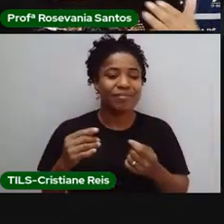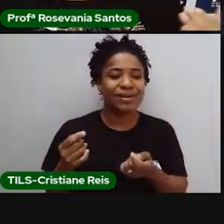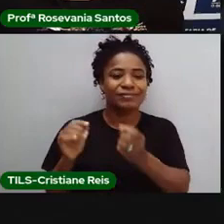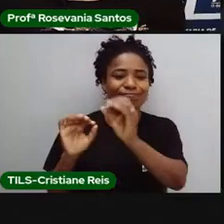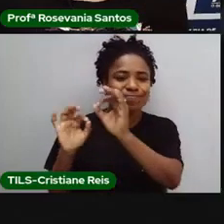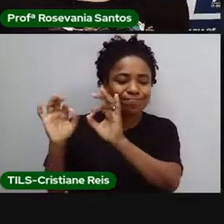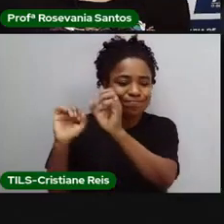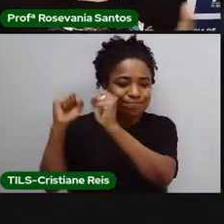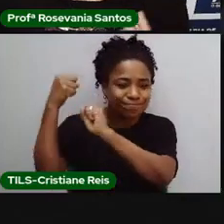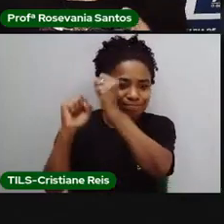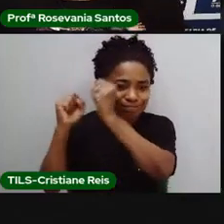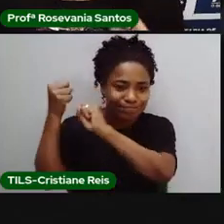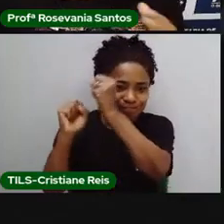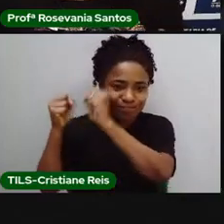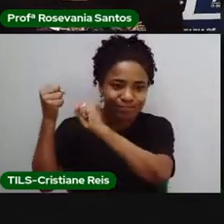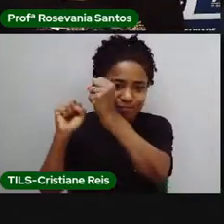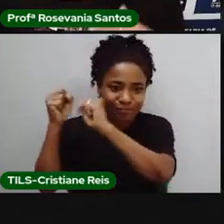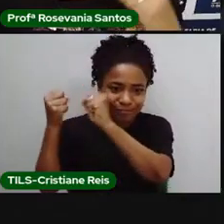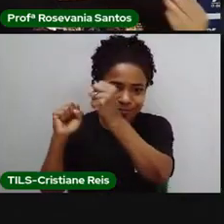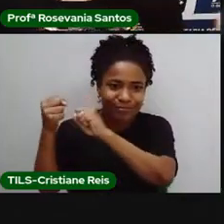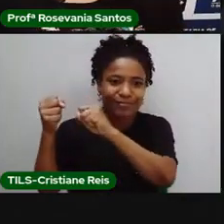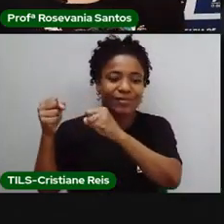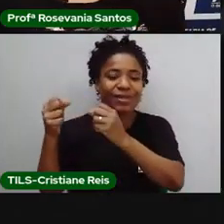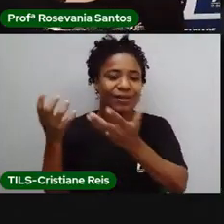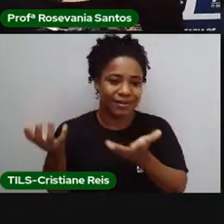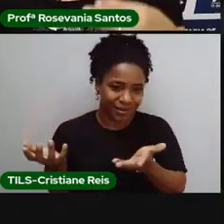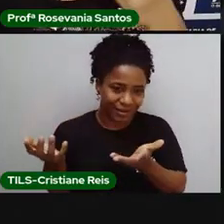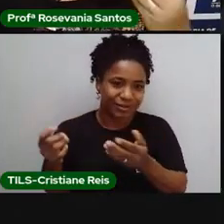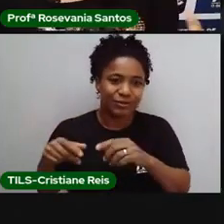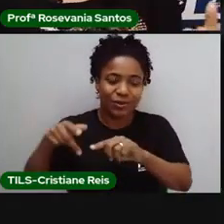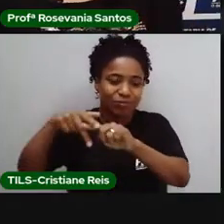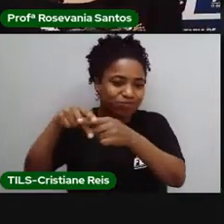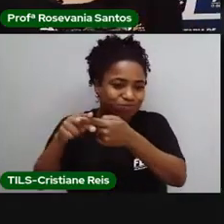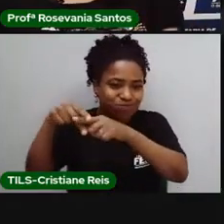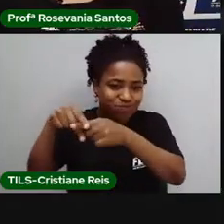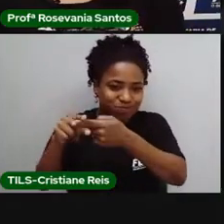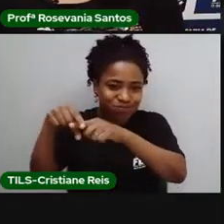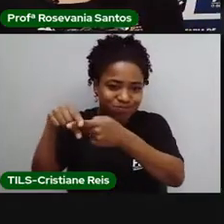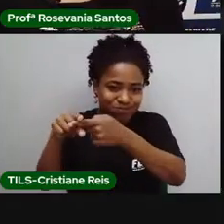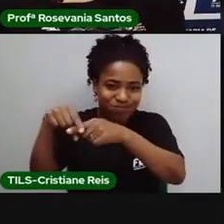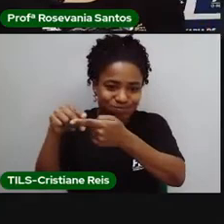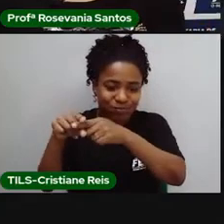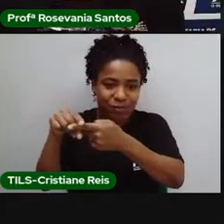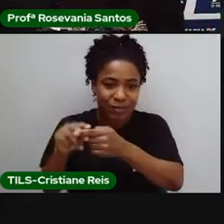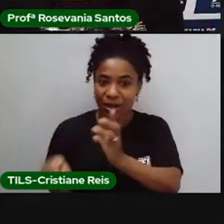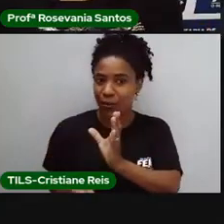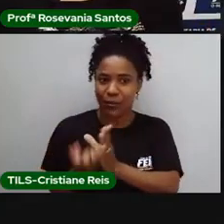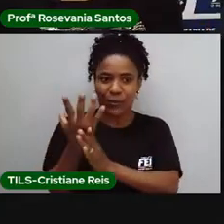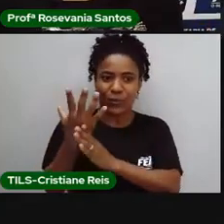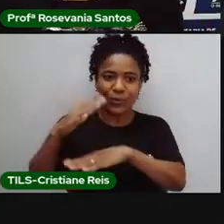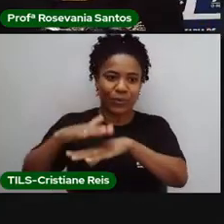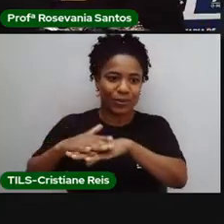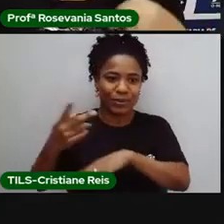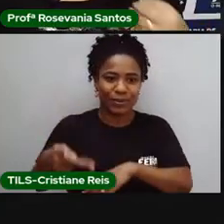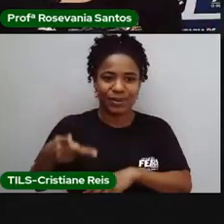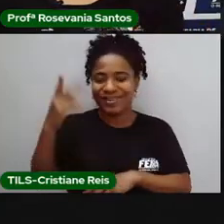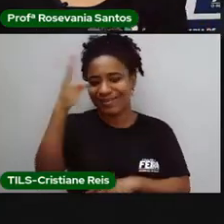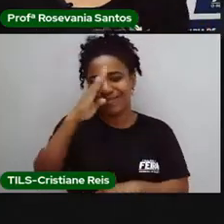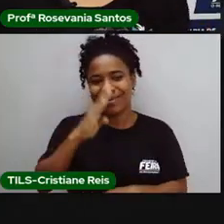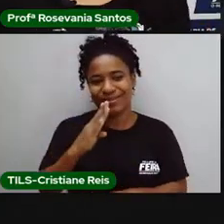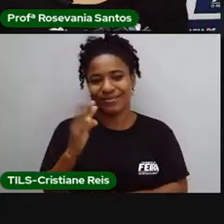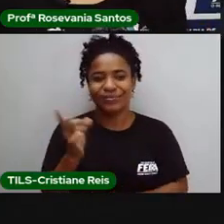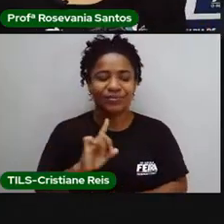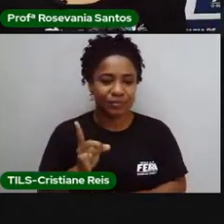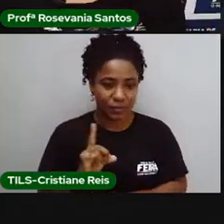empresas, até multinacionais que nós temos aqui no Brasil, são montadoras, a gente não cria aqueles produtos que estão ali. Então, fragmentação em